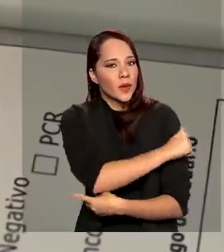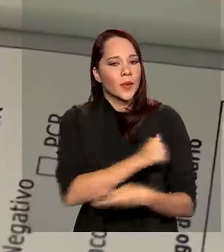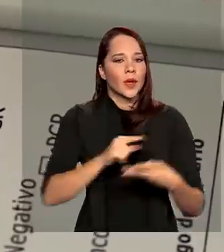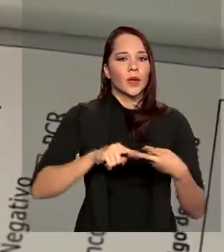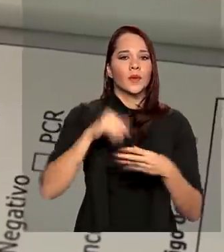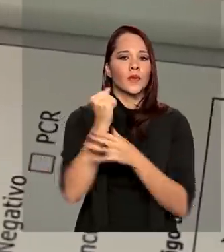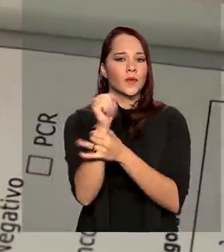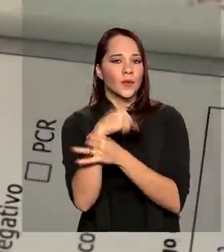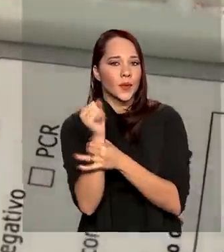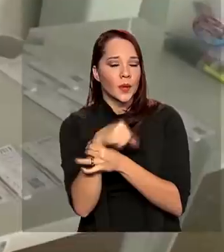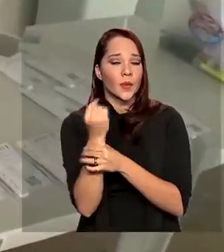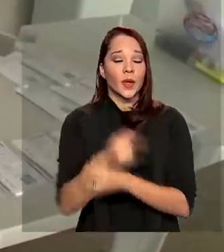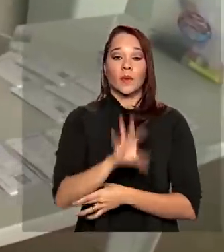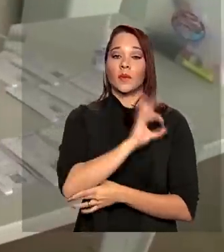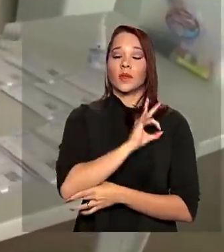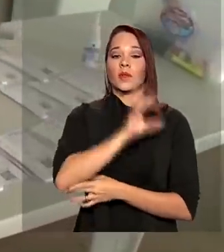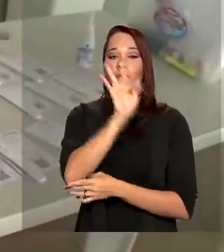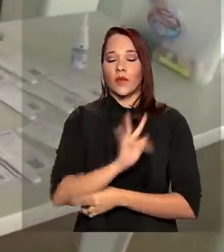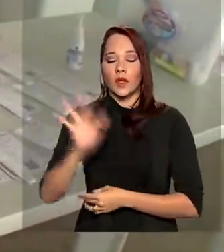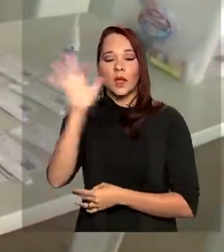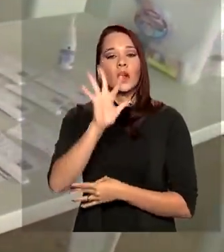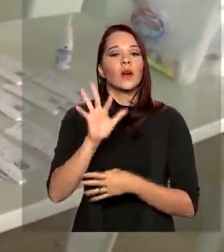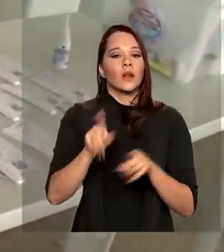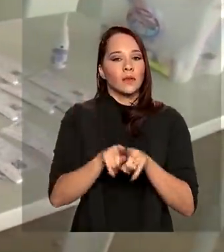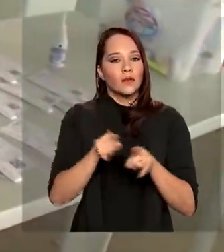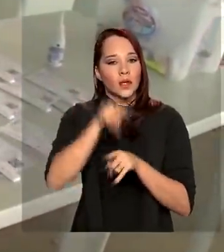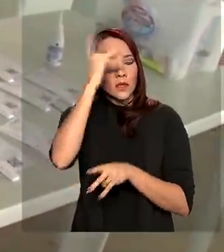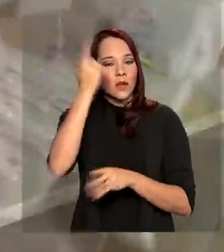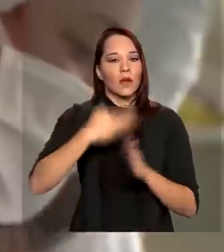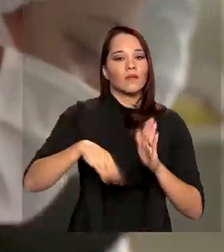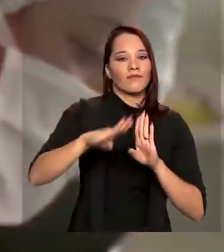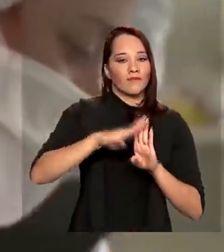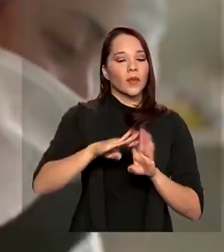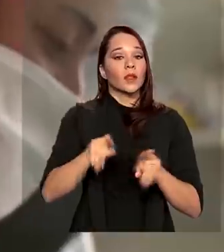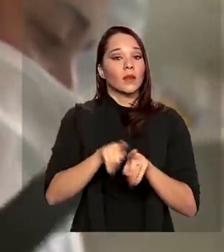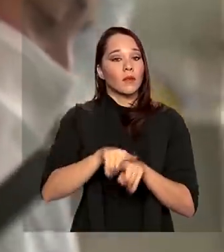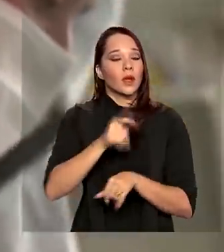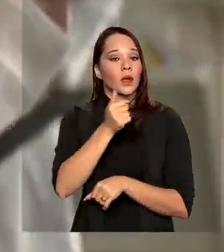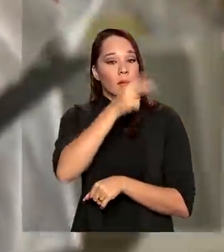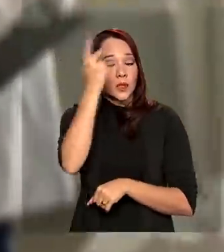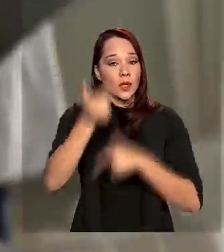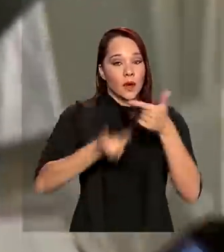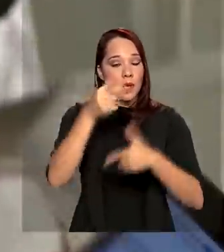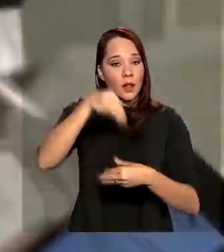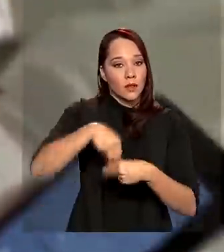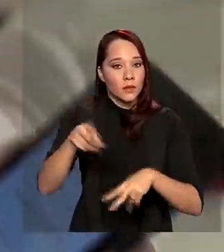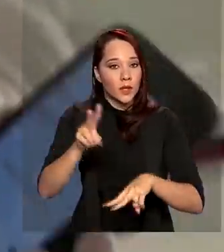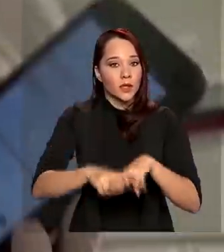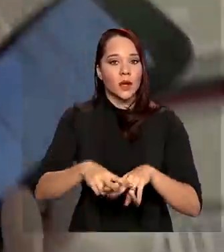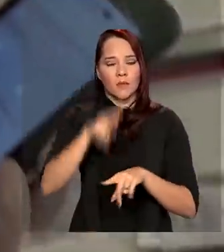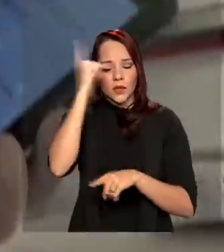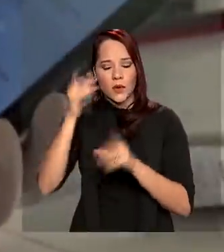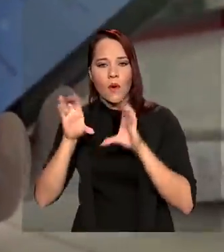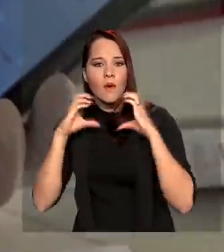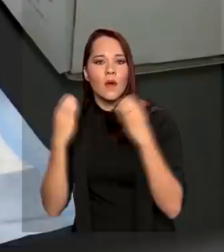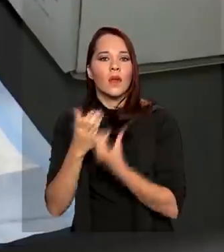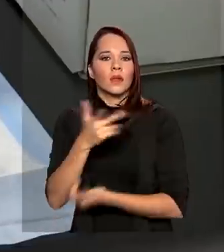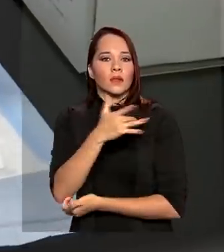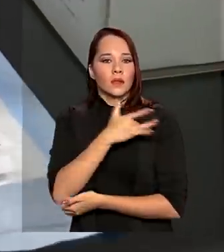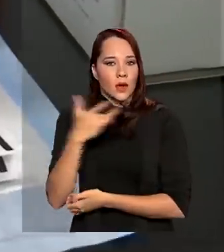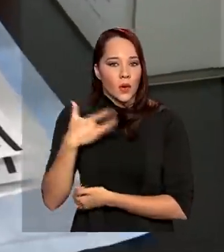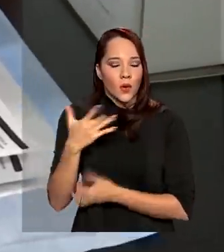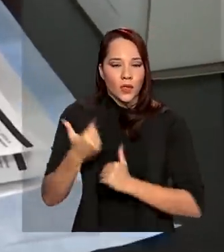fisioterapeutas, policiais federais, membros das Forças Armadas, agentes penitenciários, comunitários de saúde e